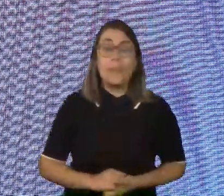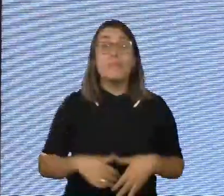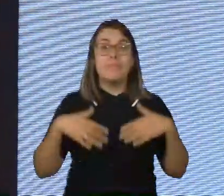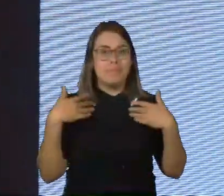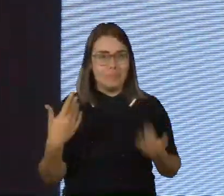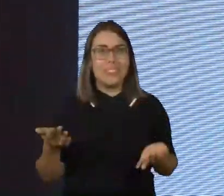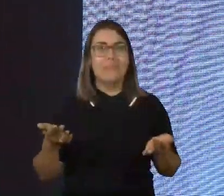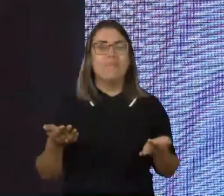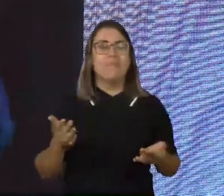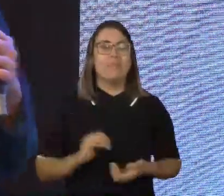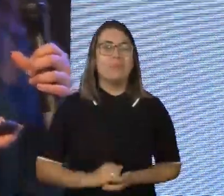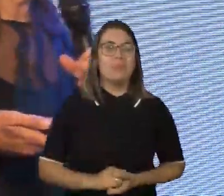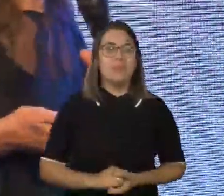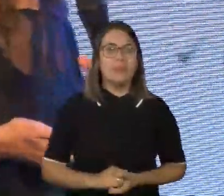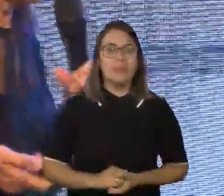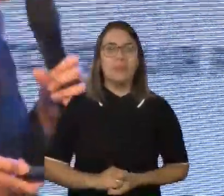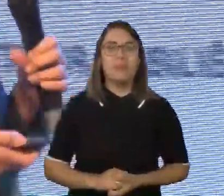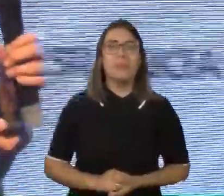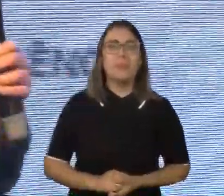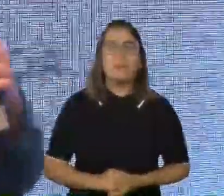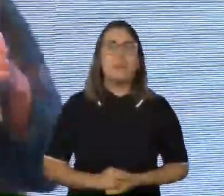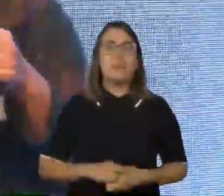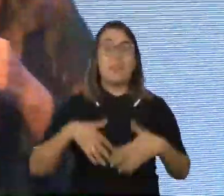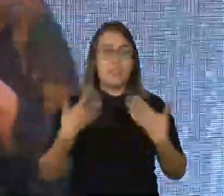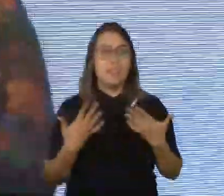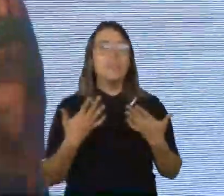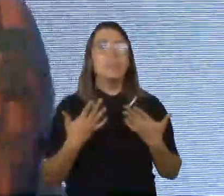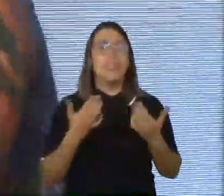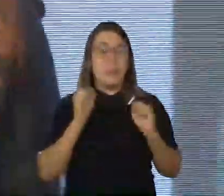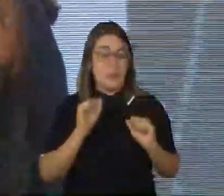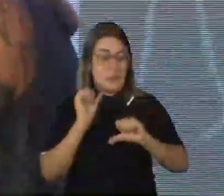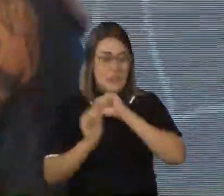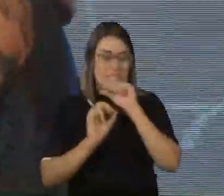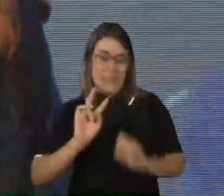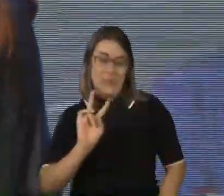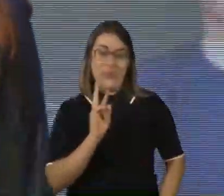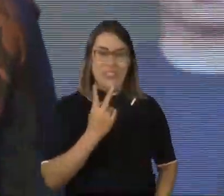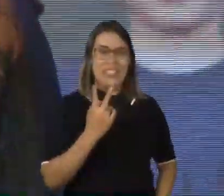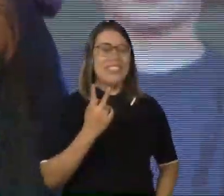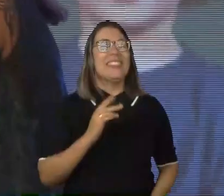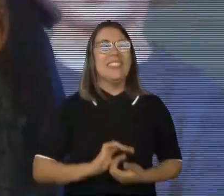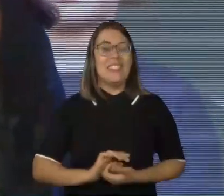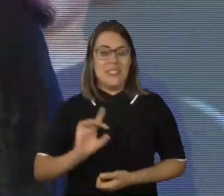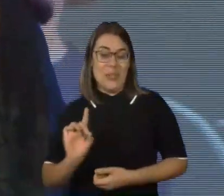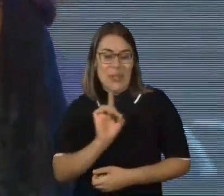Então, aqui, vou ficar aqui desse lado. Posso mudar de lado? Eu elegi